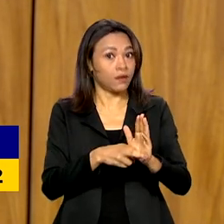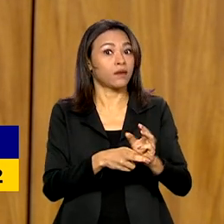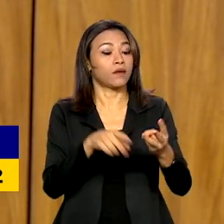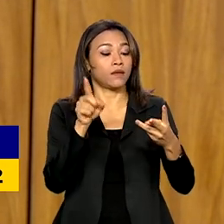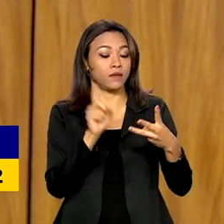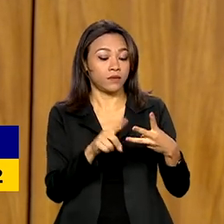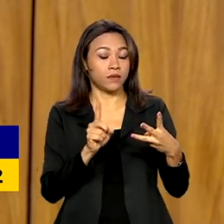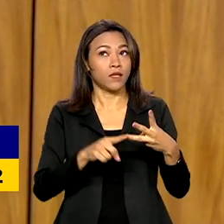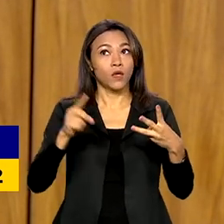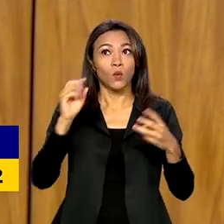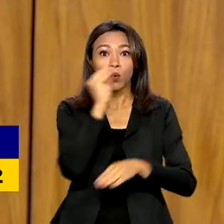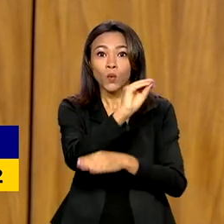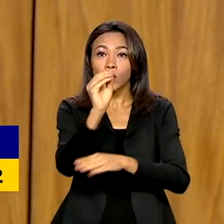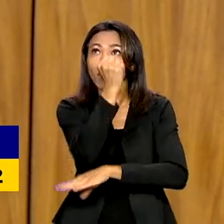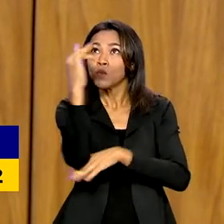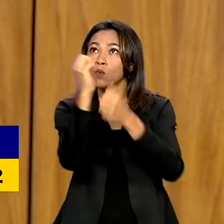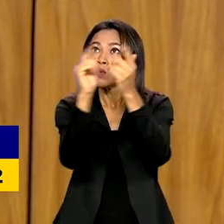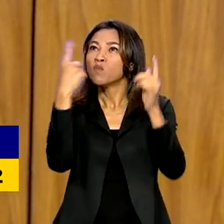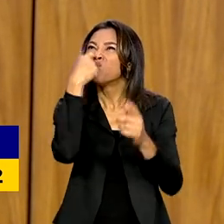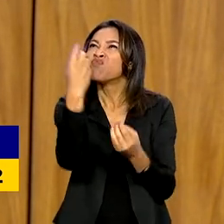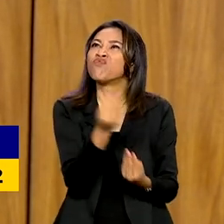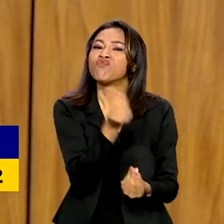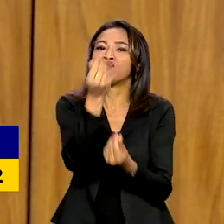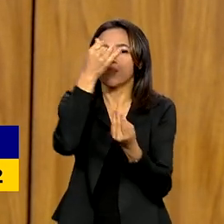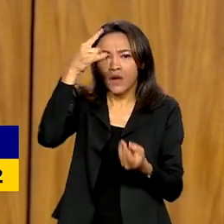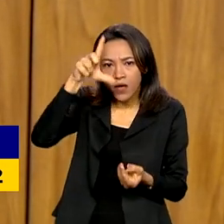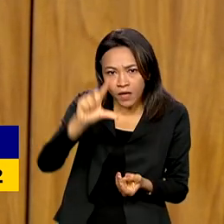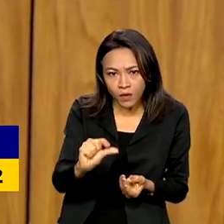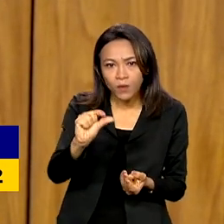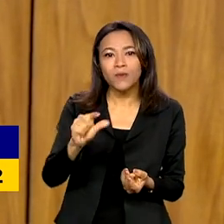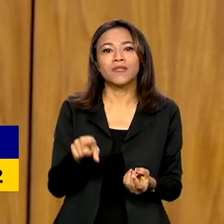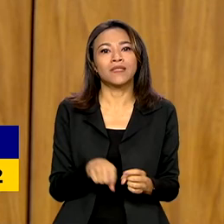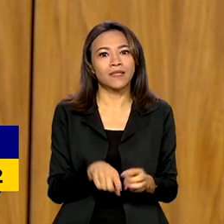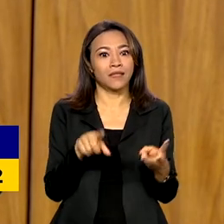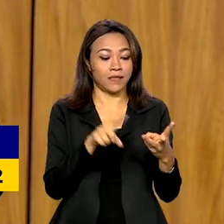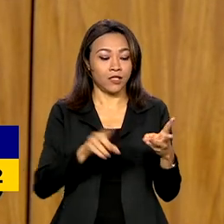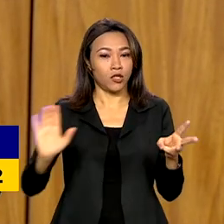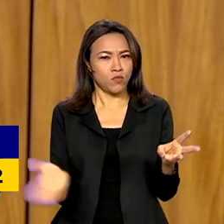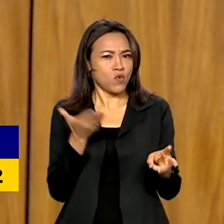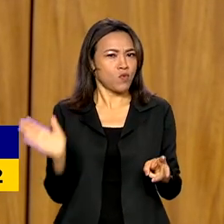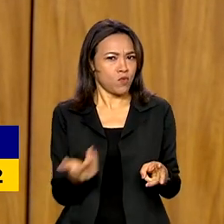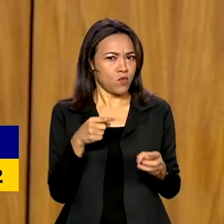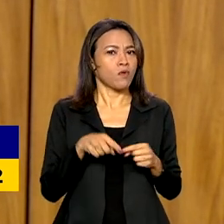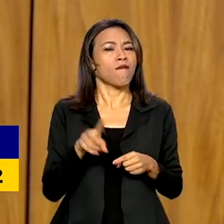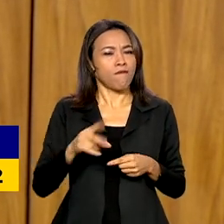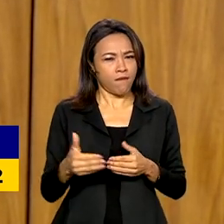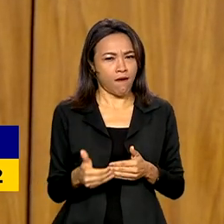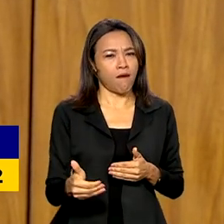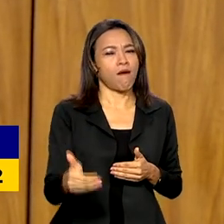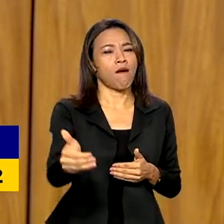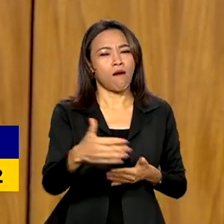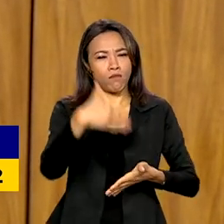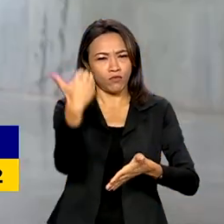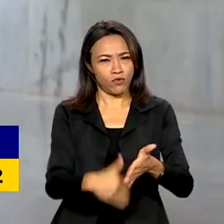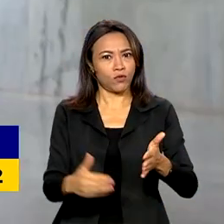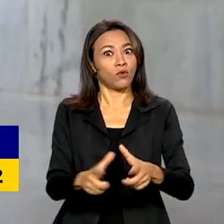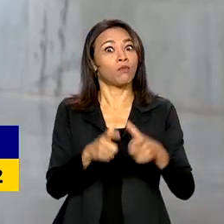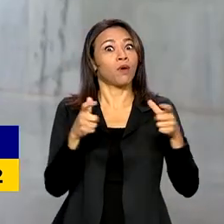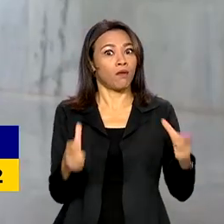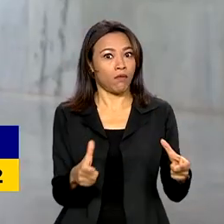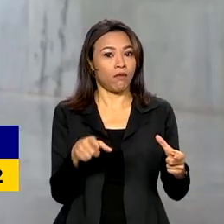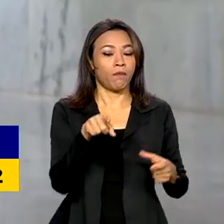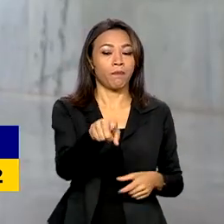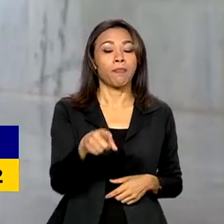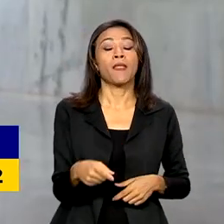meio ambiente, menos poluição e densidade industrial vai para o desconto maior. As